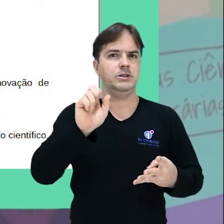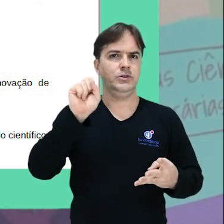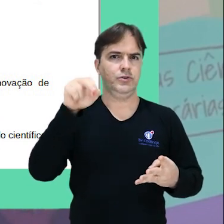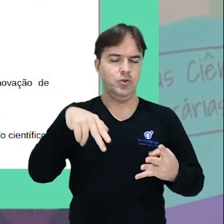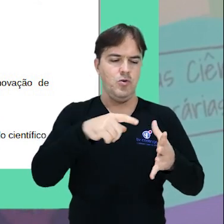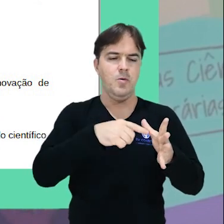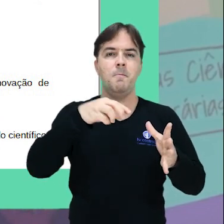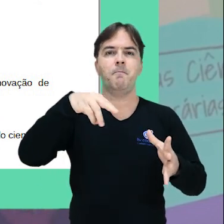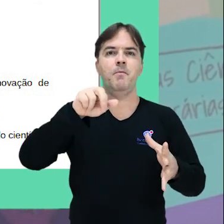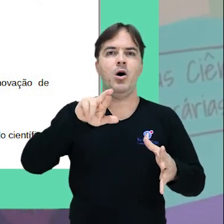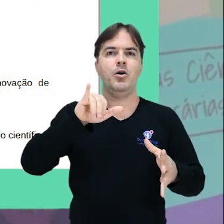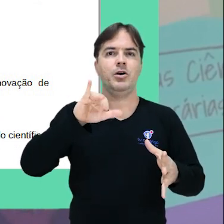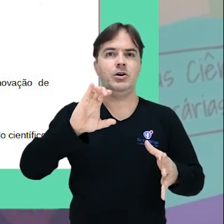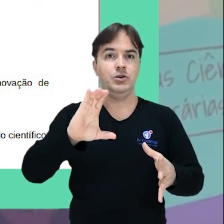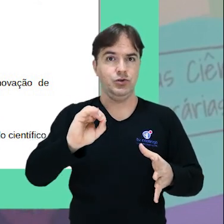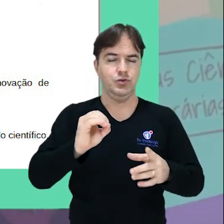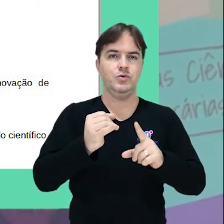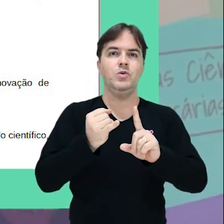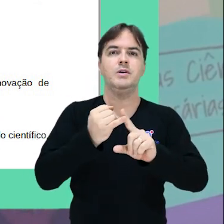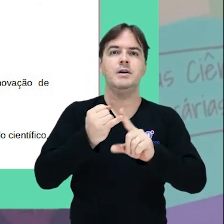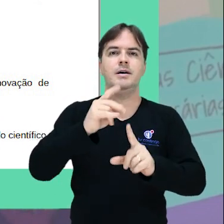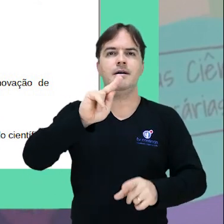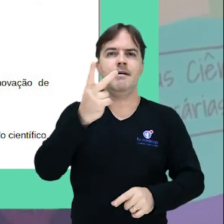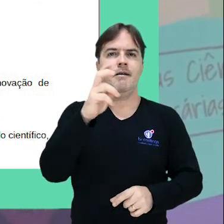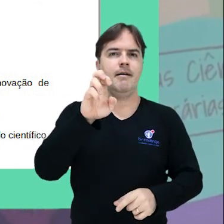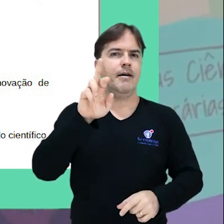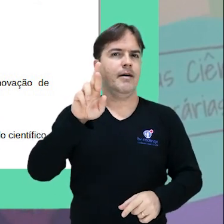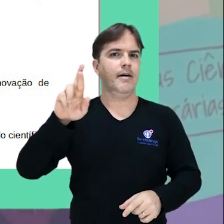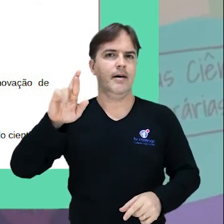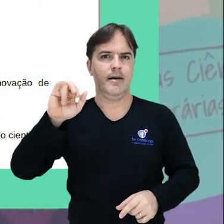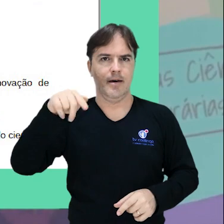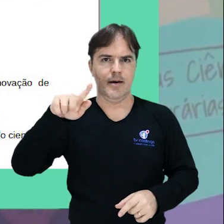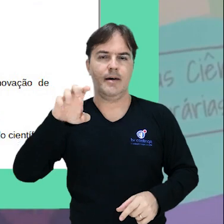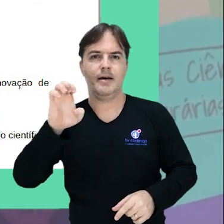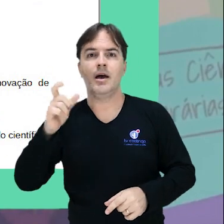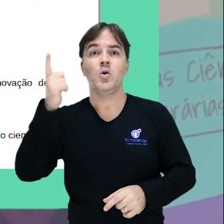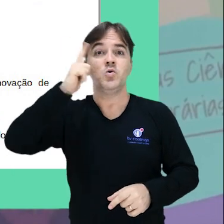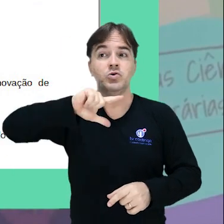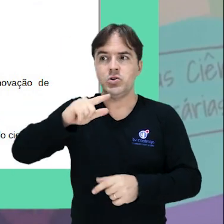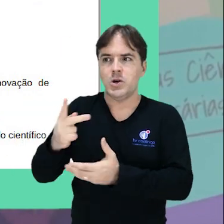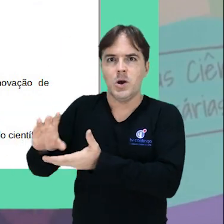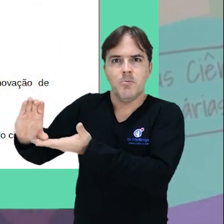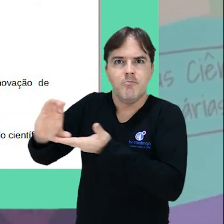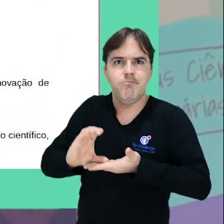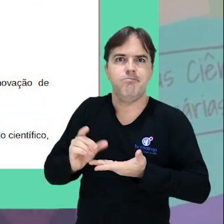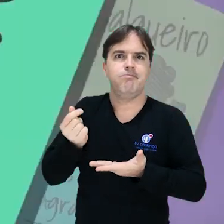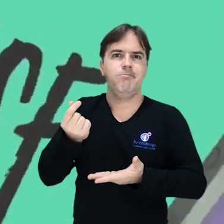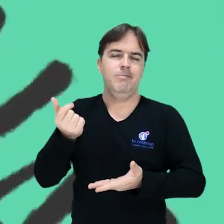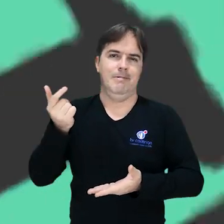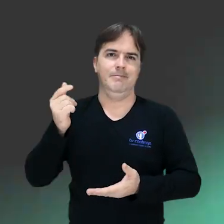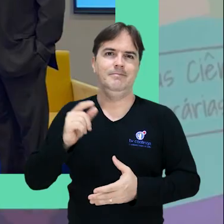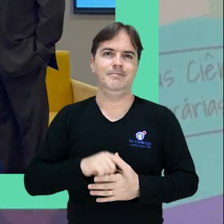Maurício Cláudio Horta e Niquifor Gomes tiveram projetos de pesquisa contemplados.